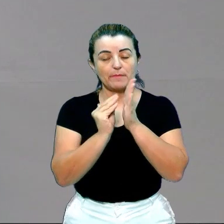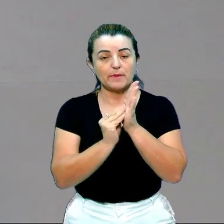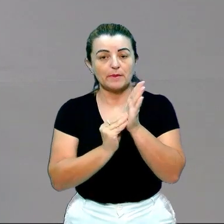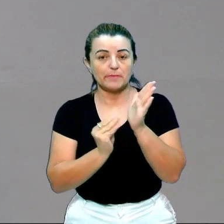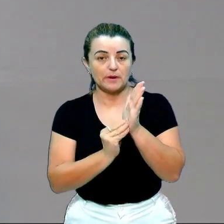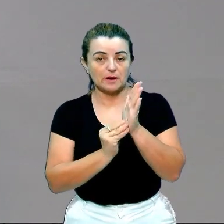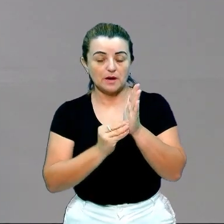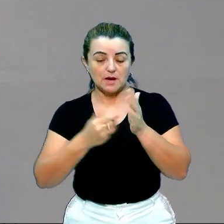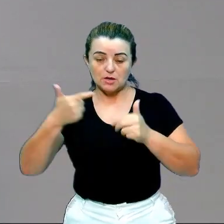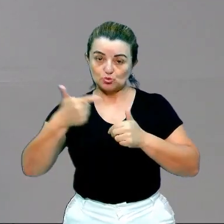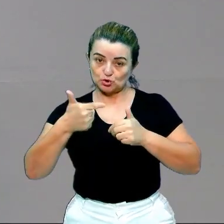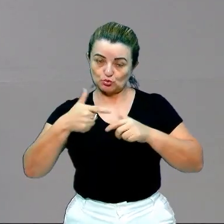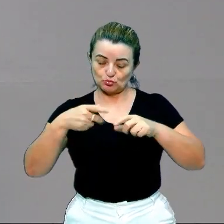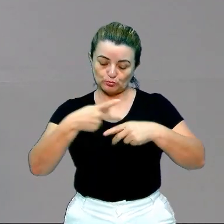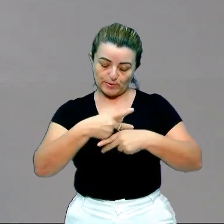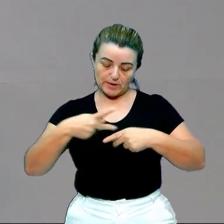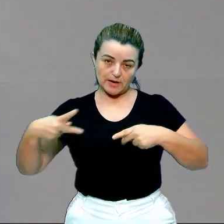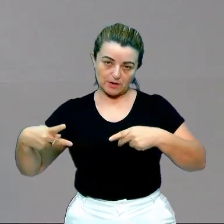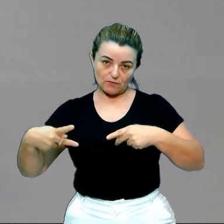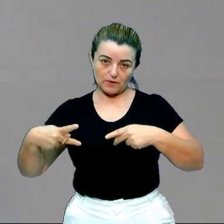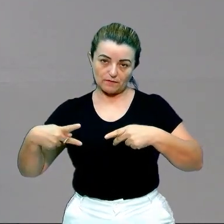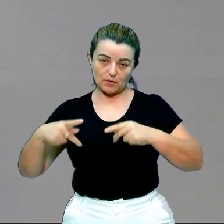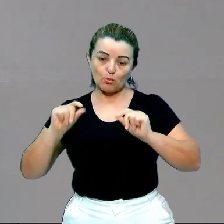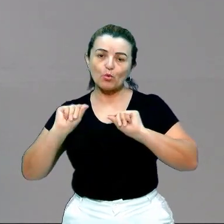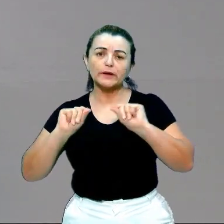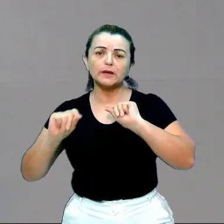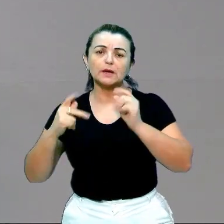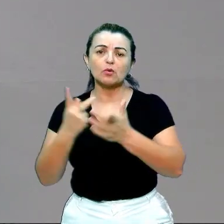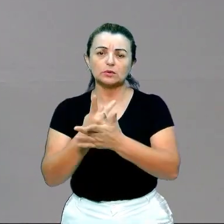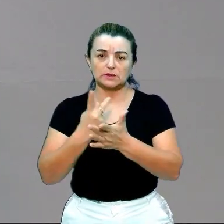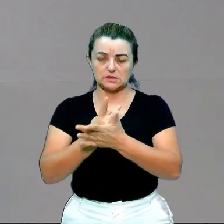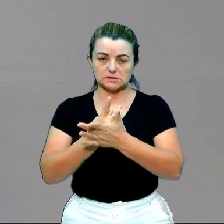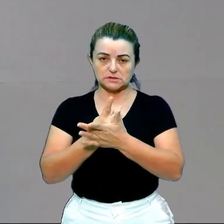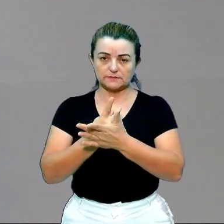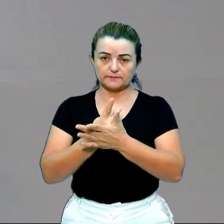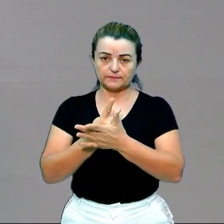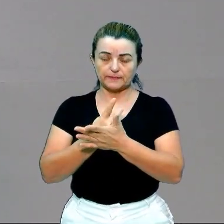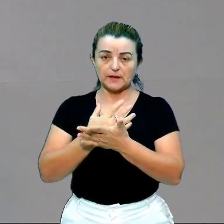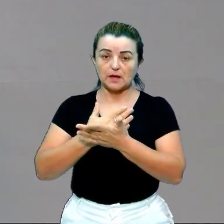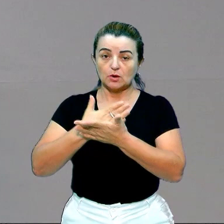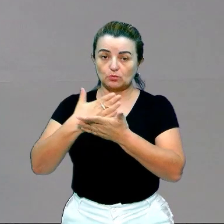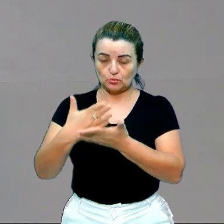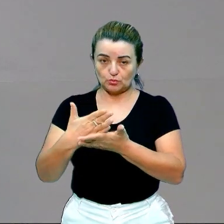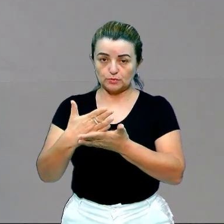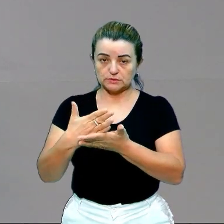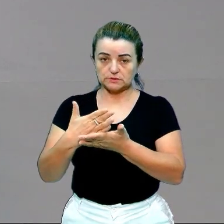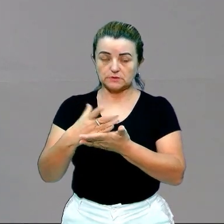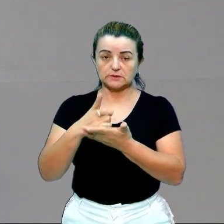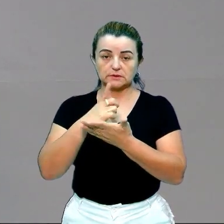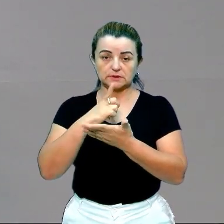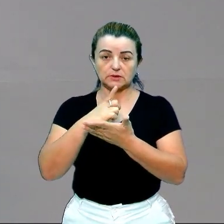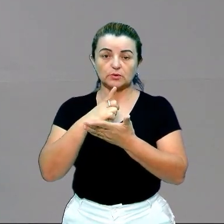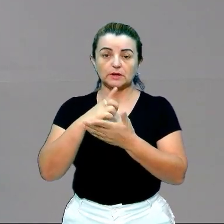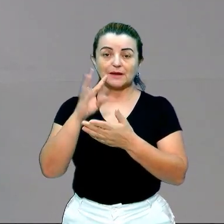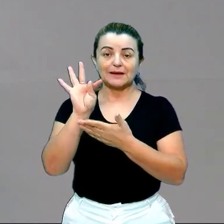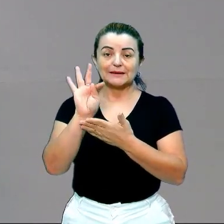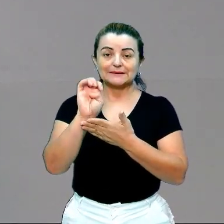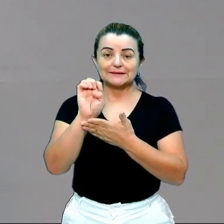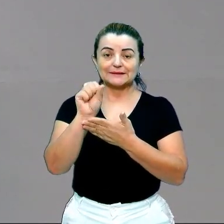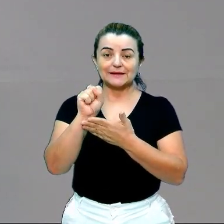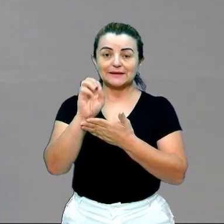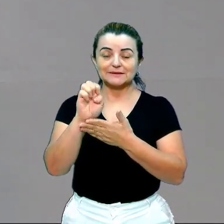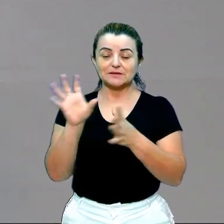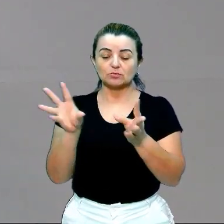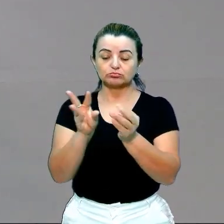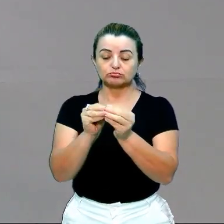desenvolvimento vai falar sobre a consequência. Nessa temática aqui, nessa introdução, eu trouxe a tese sintética. O seria a